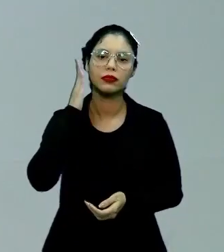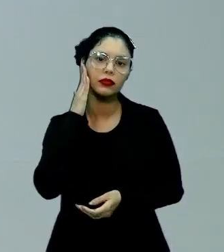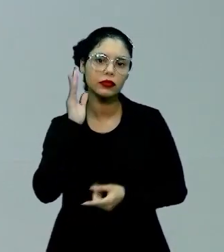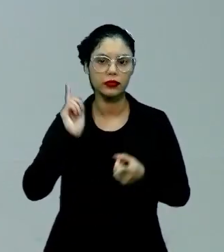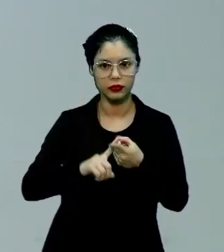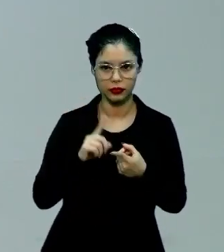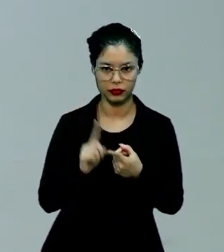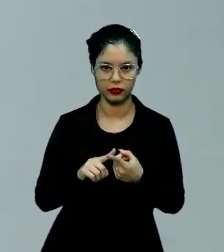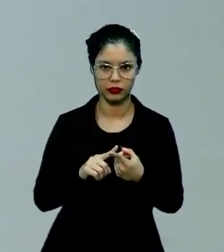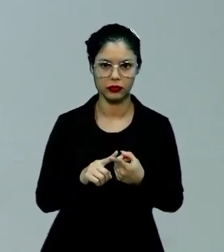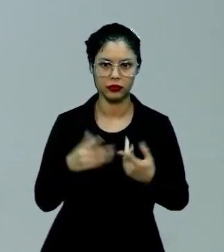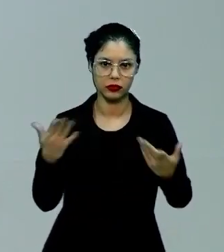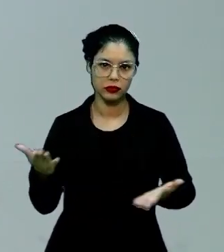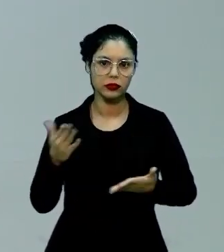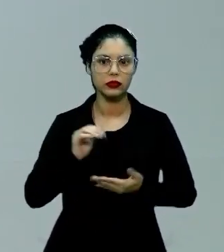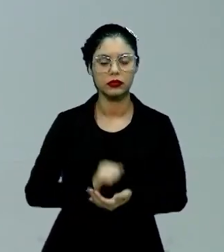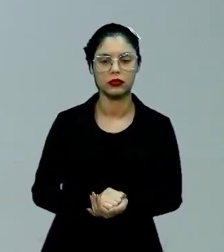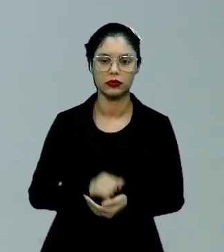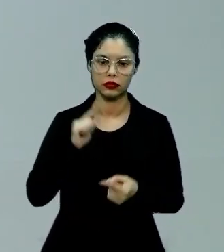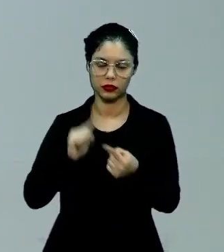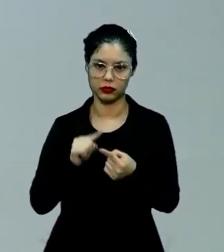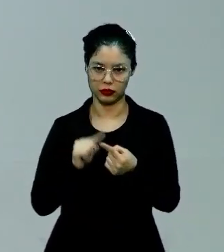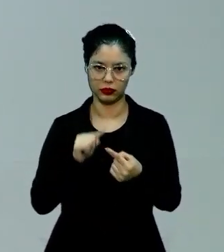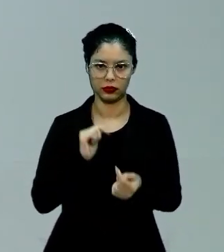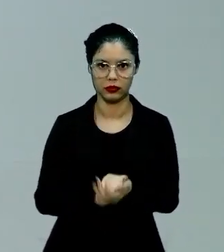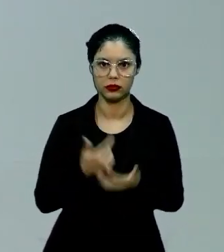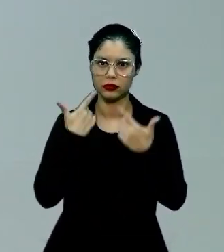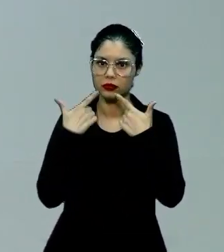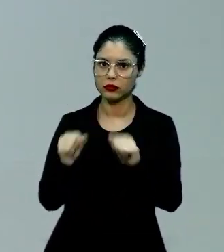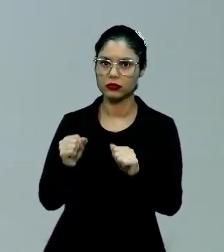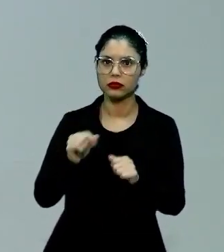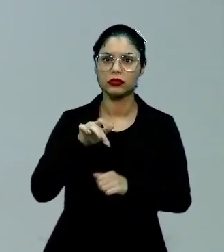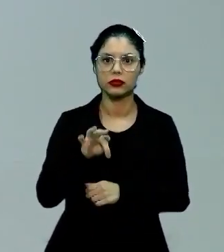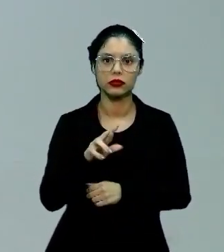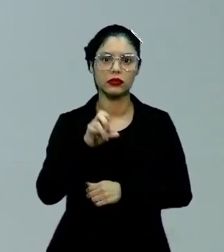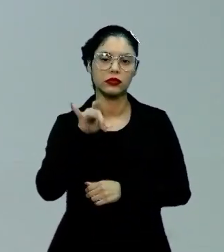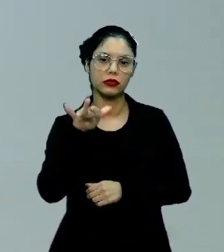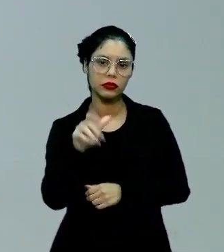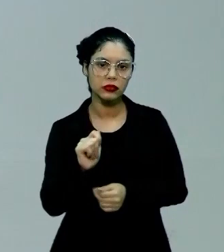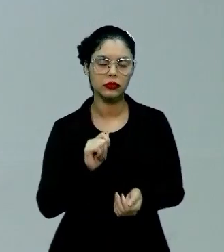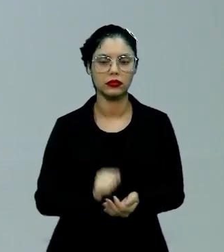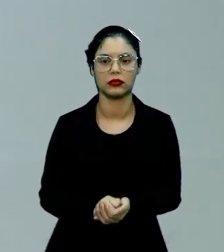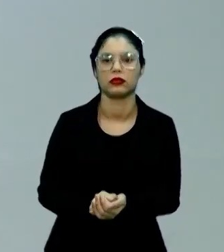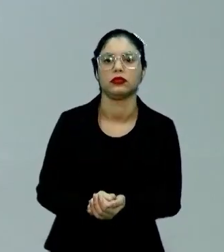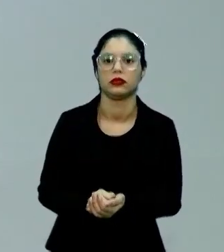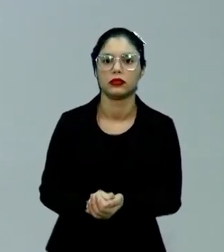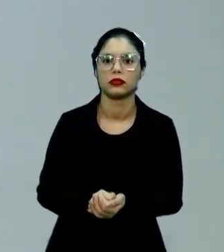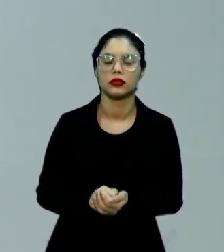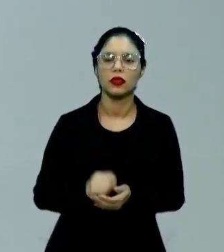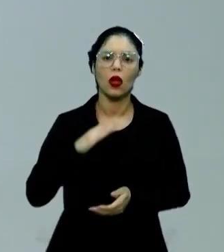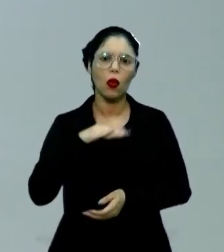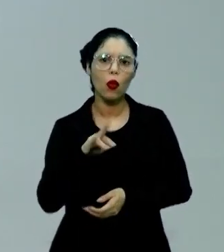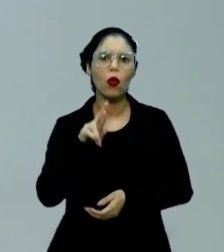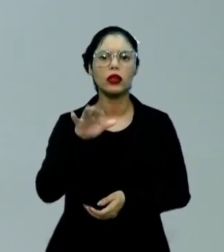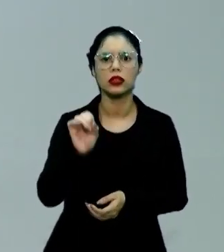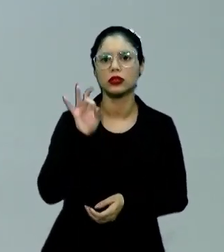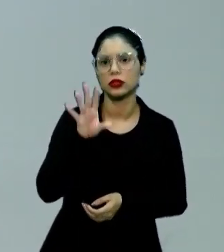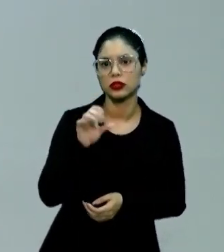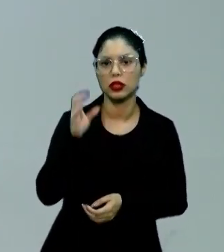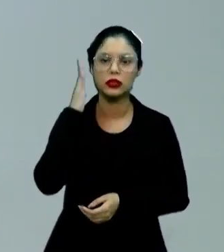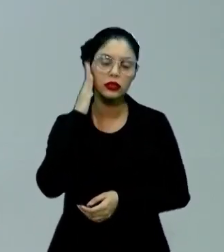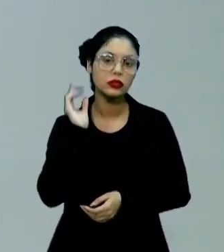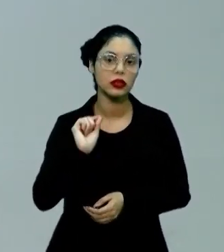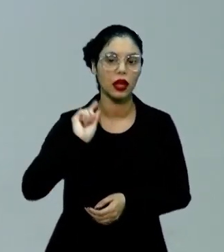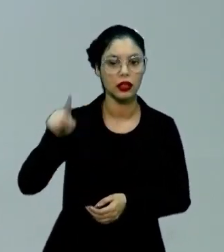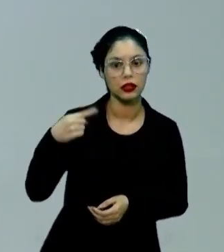Por que que é de difícil compreensão? Porque é uma linguagem erudita, uma linguagem extremamente culta e só compreende